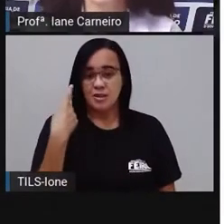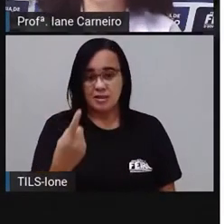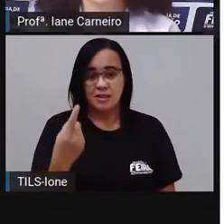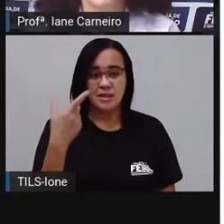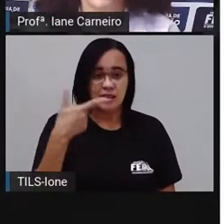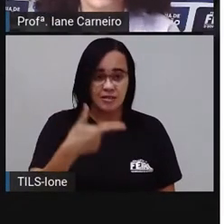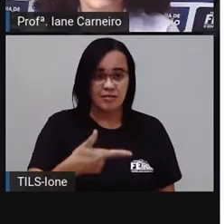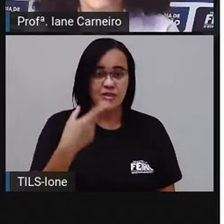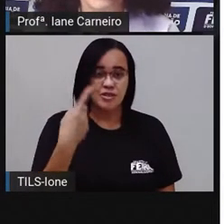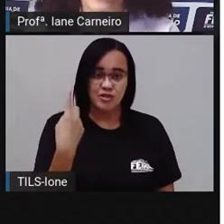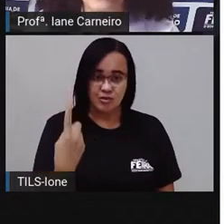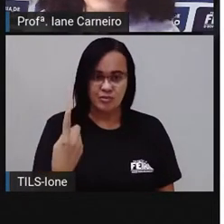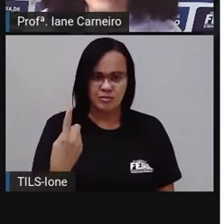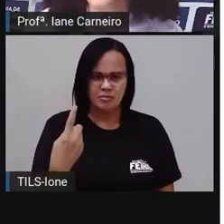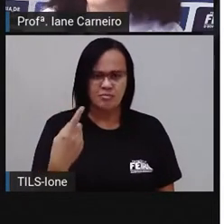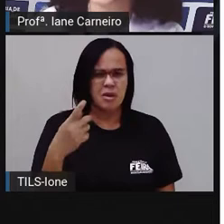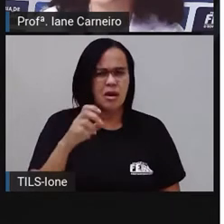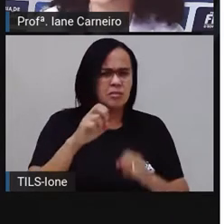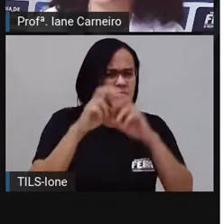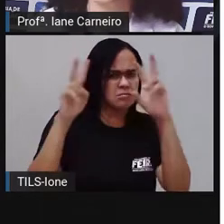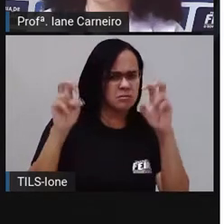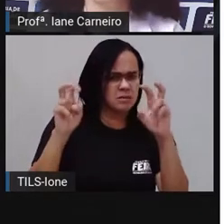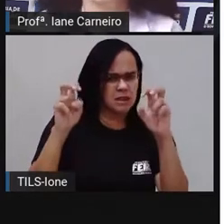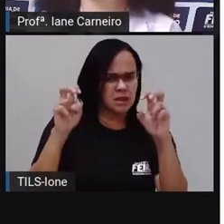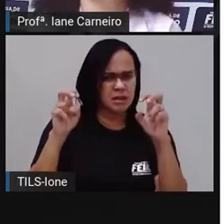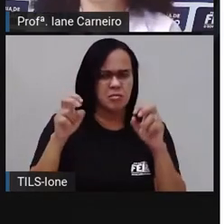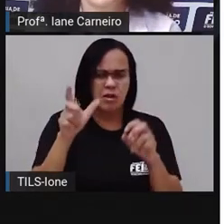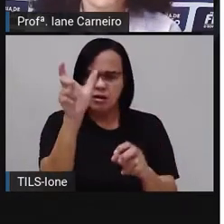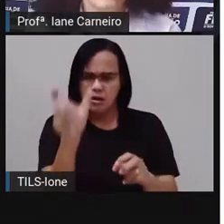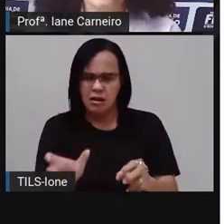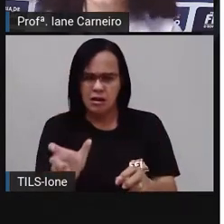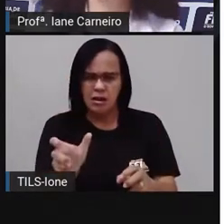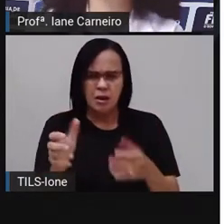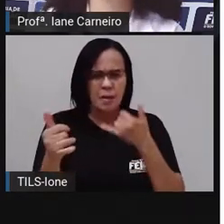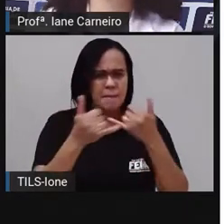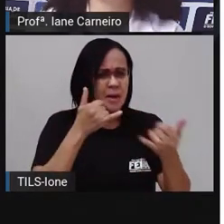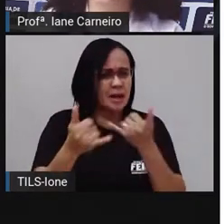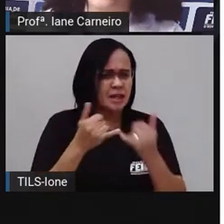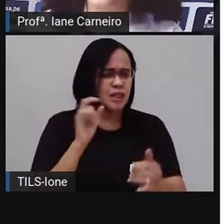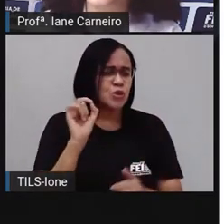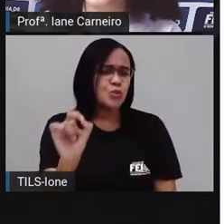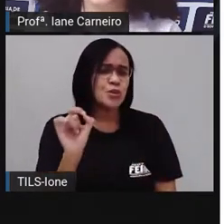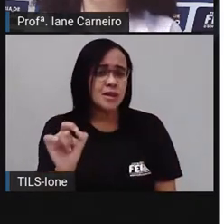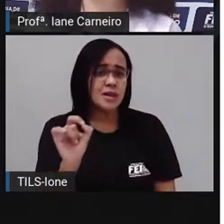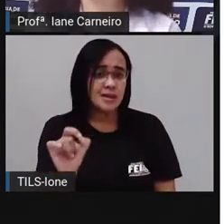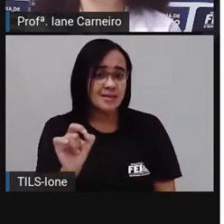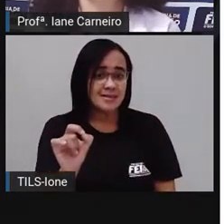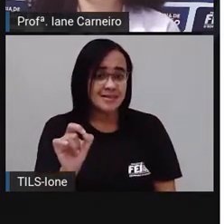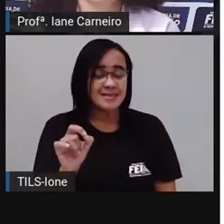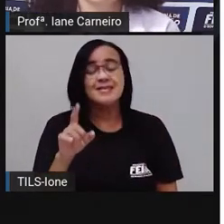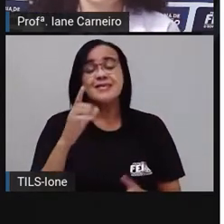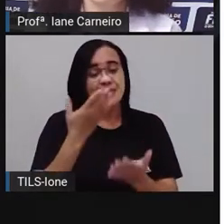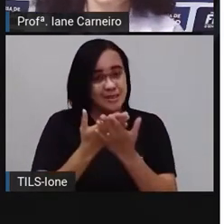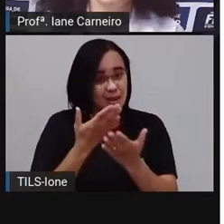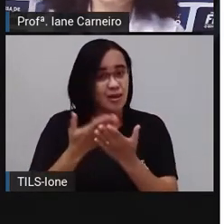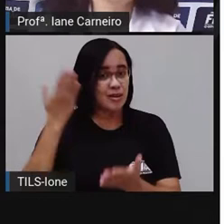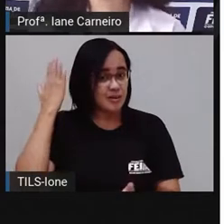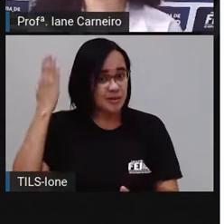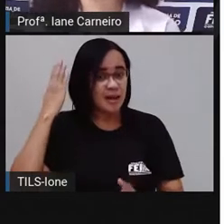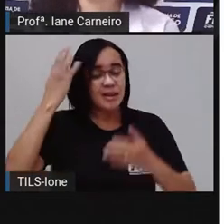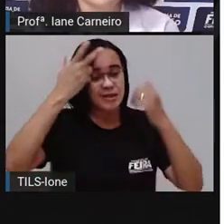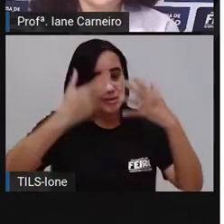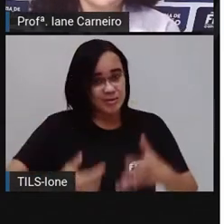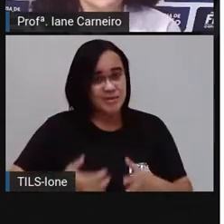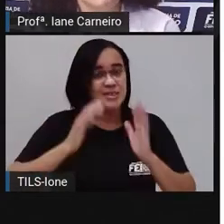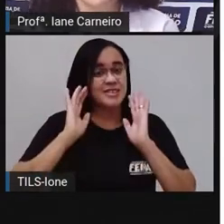Com quem eu me pareço? Com quem eu pareço? A gente já conversou em outras aulas sobre quem